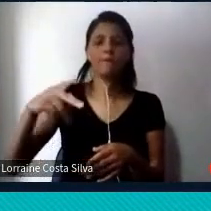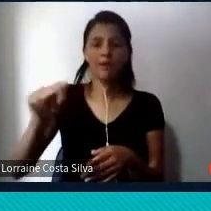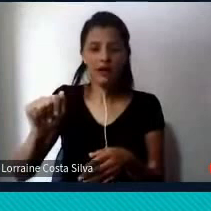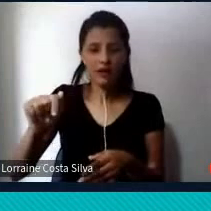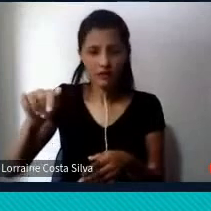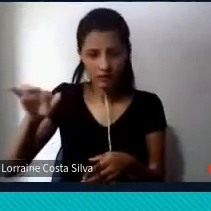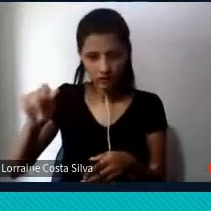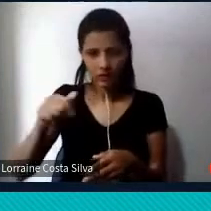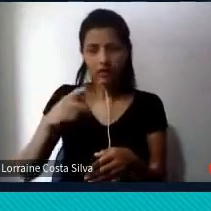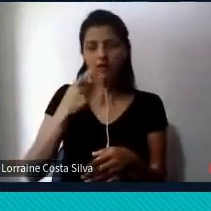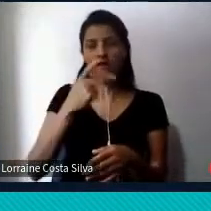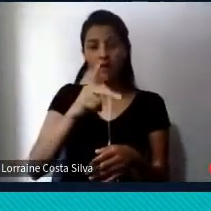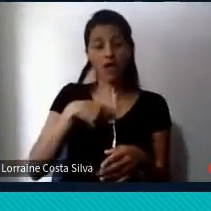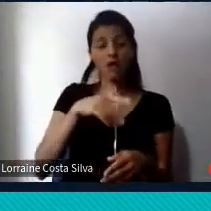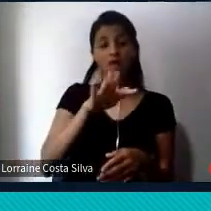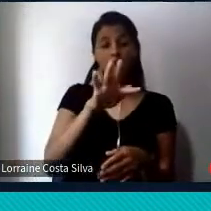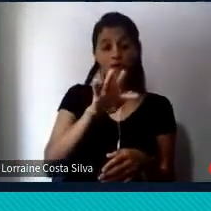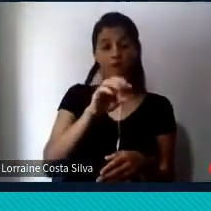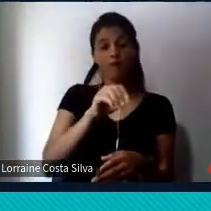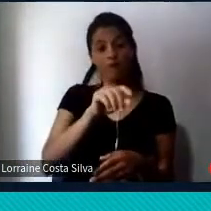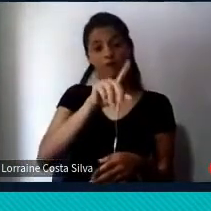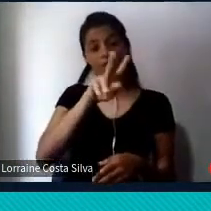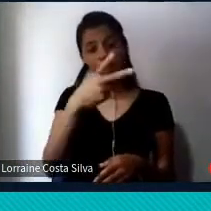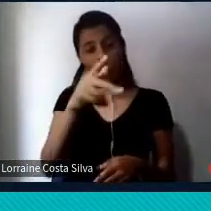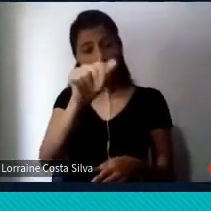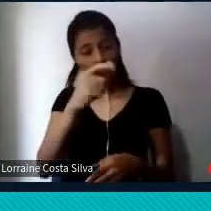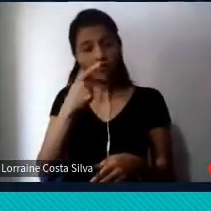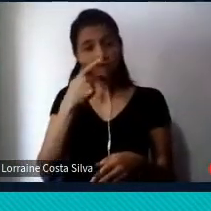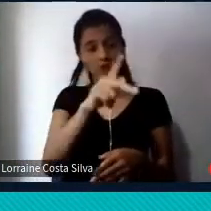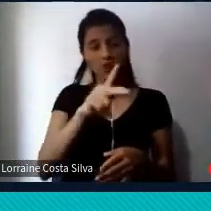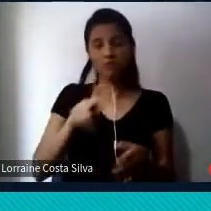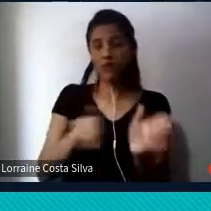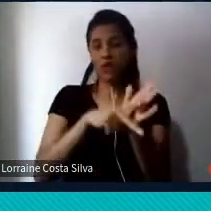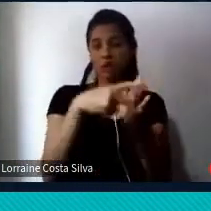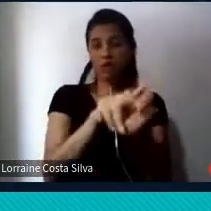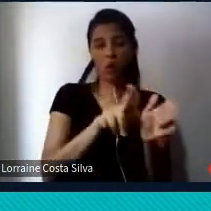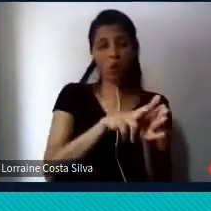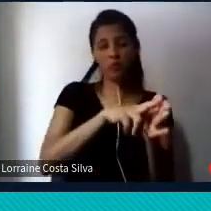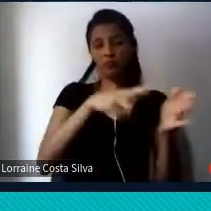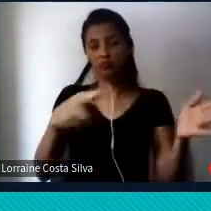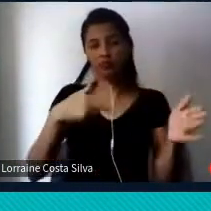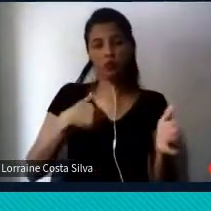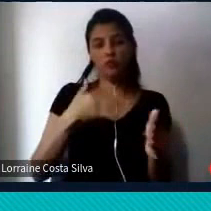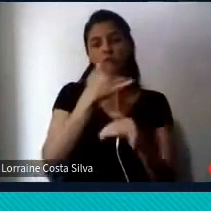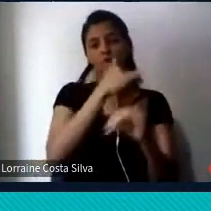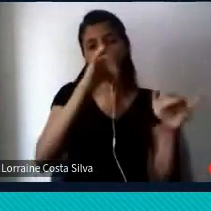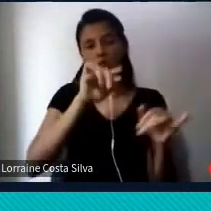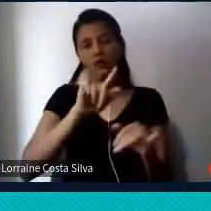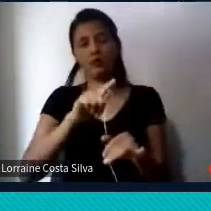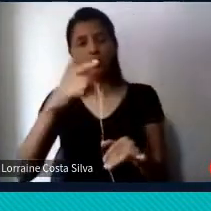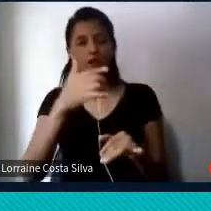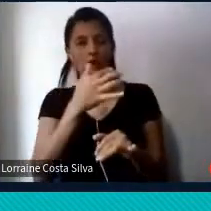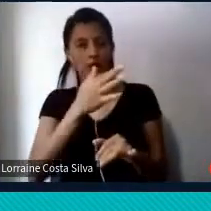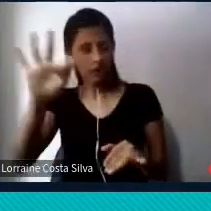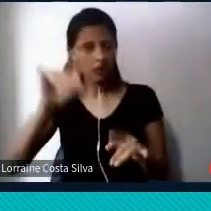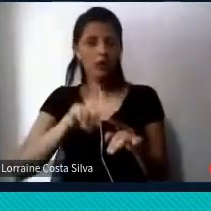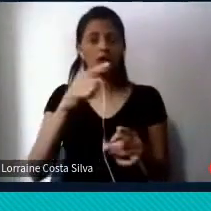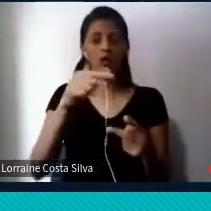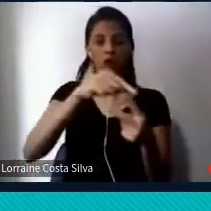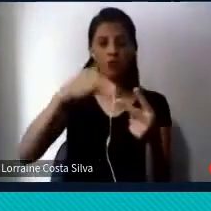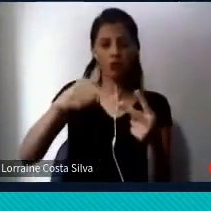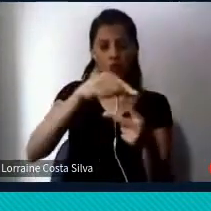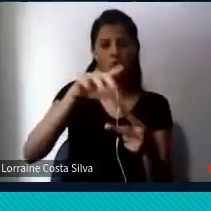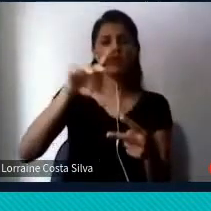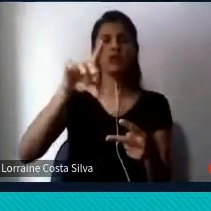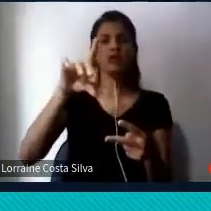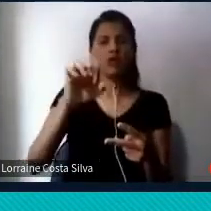posicionamento que é muito do jornal em relação à desinformação científica, eles falam, eles têm dois editoriais que eles vão dizer,